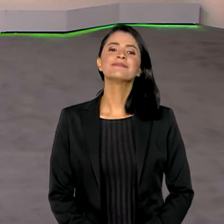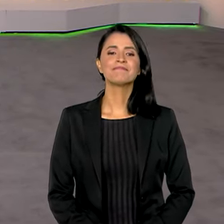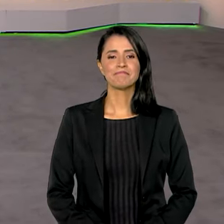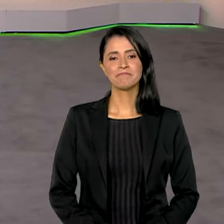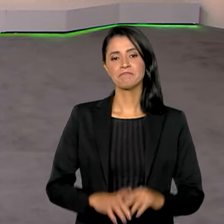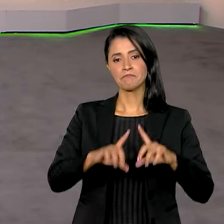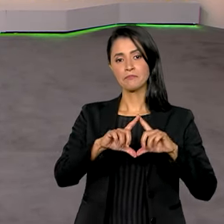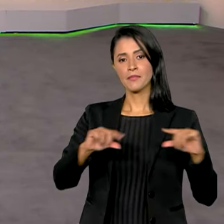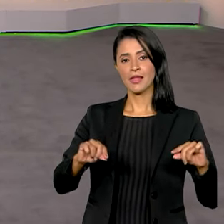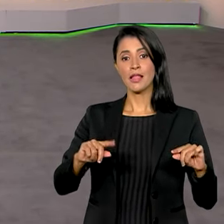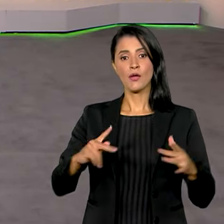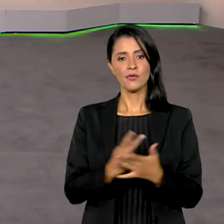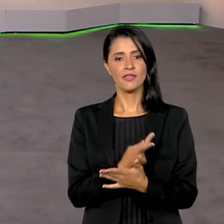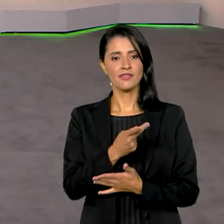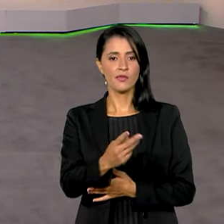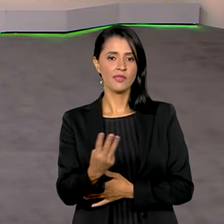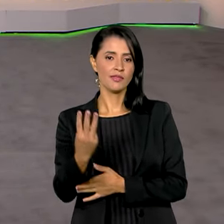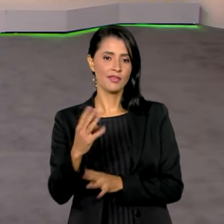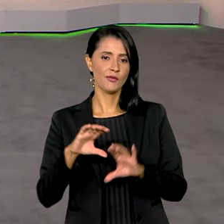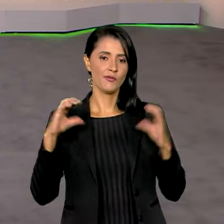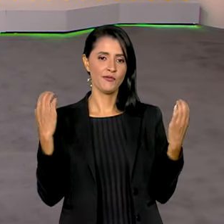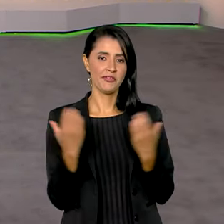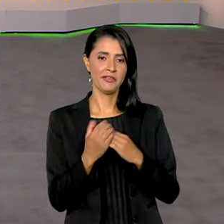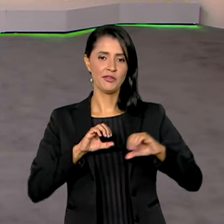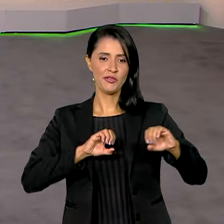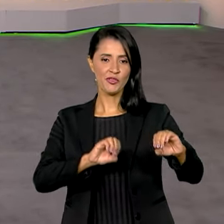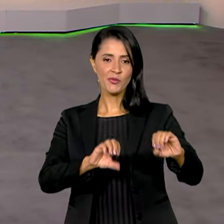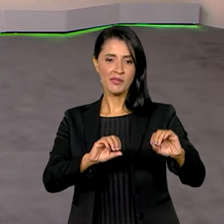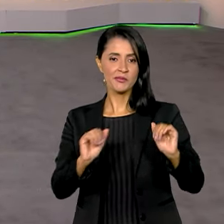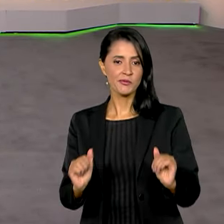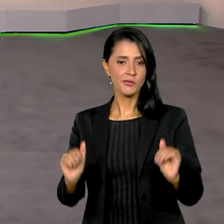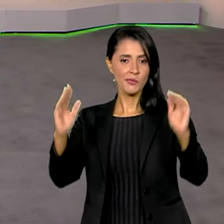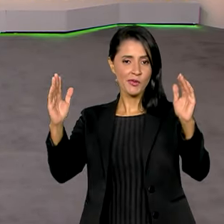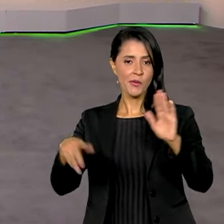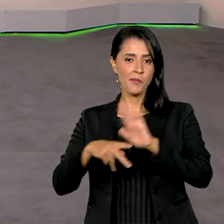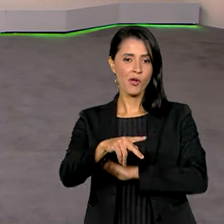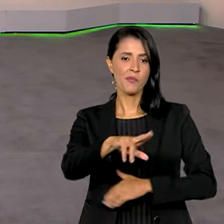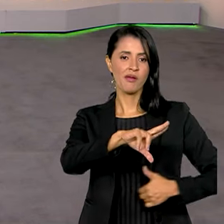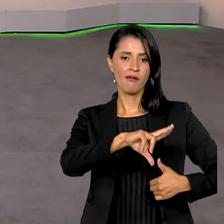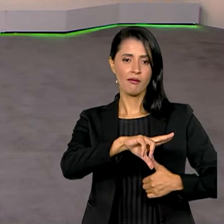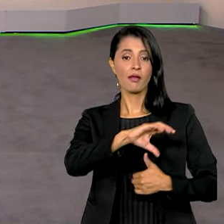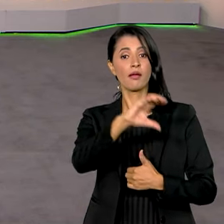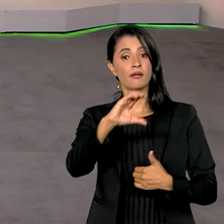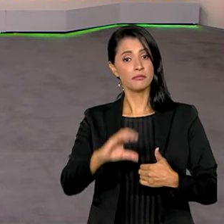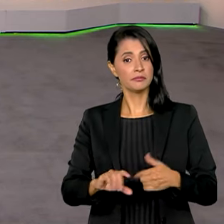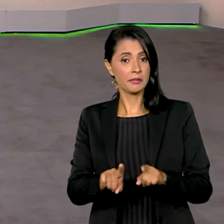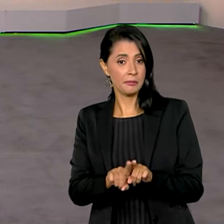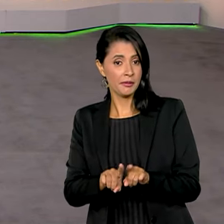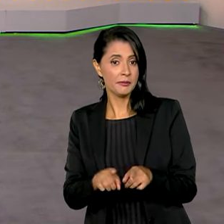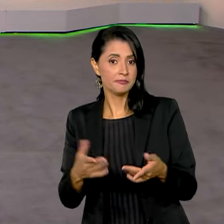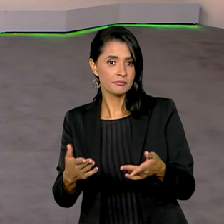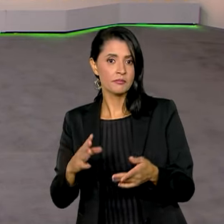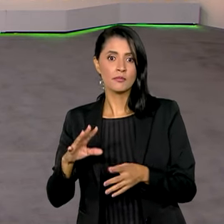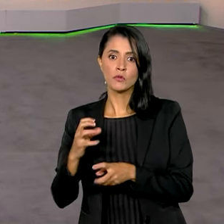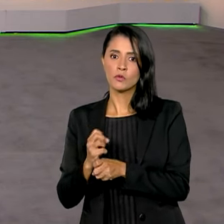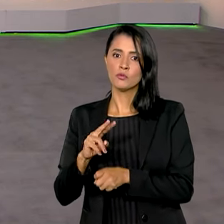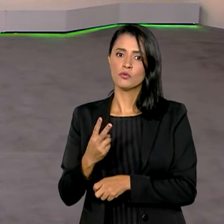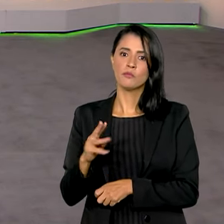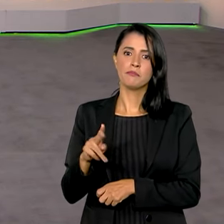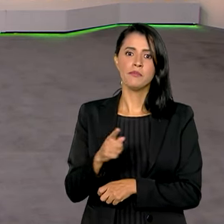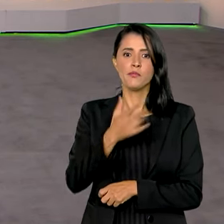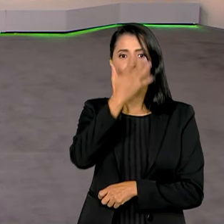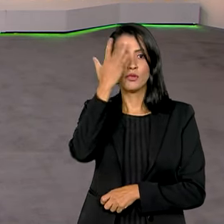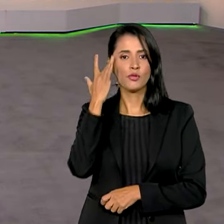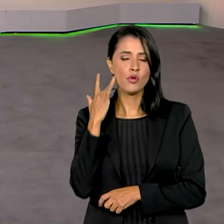Brasília está sediando a terceira Conferência de Educação Superior da América Latina e Caribe. Cerca de 2 mil